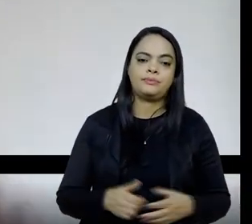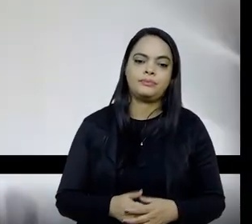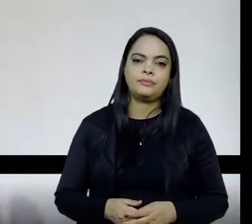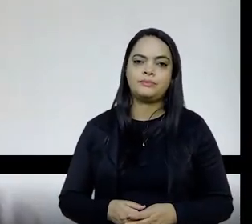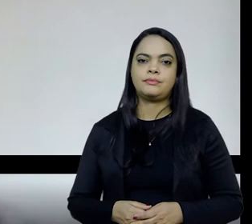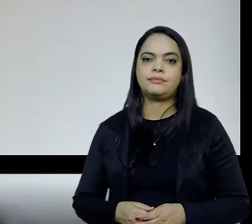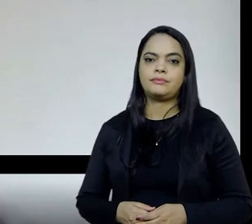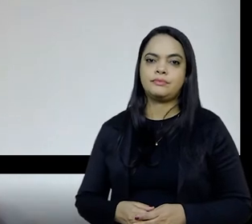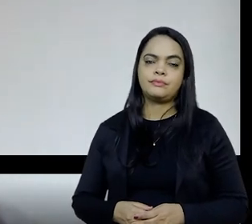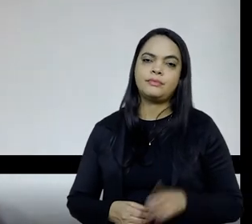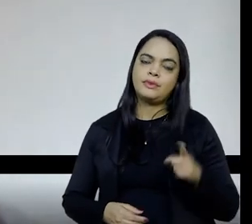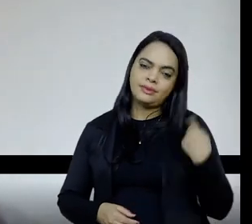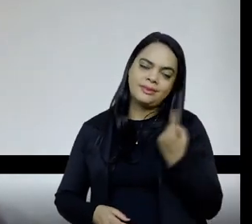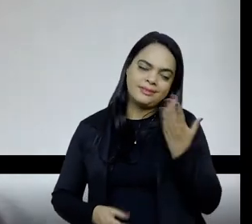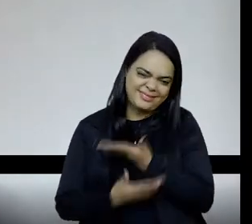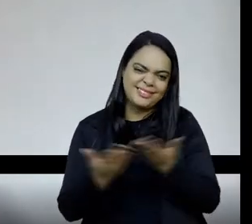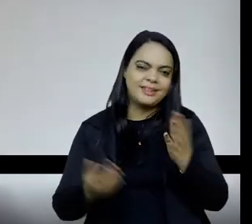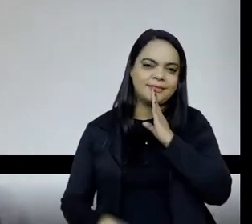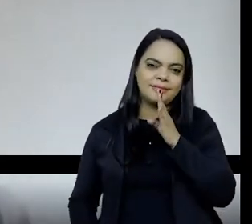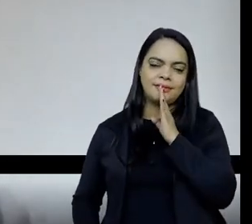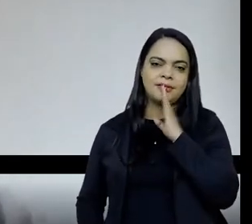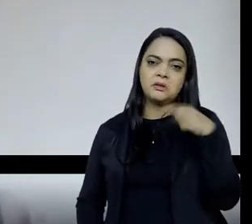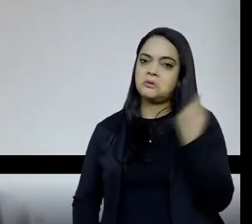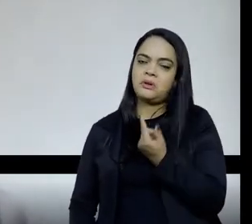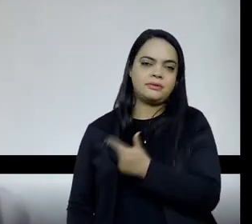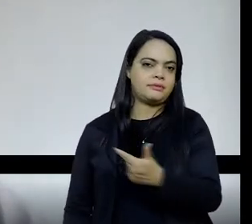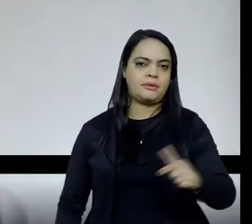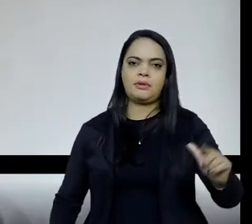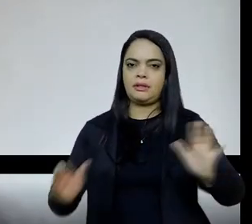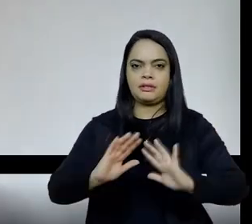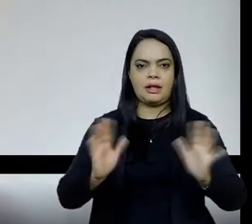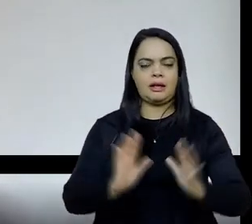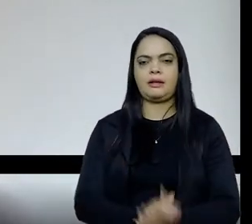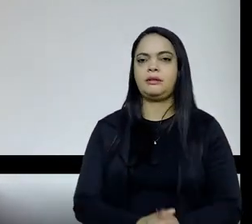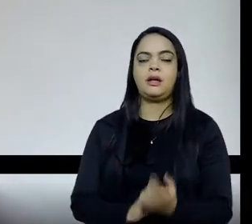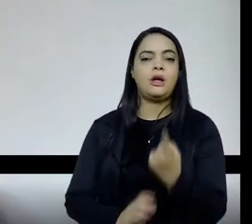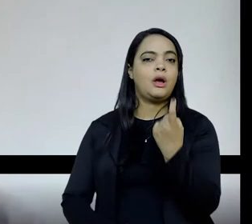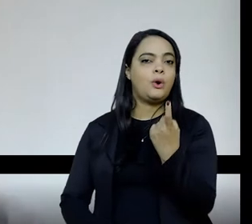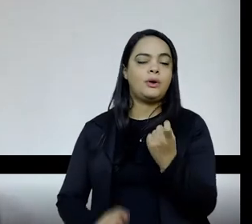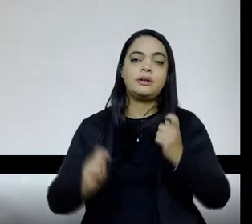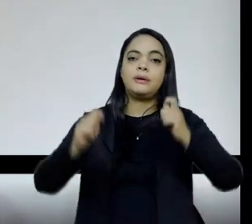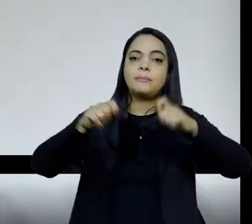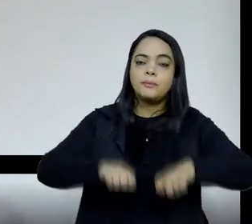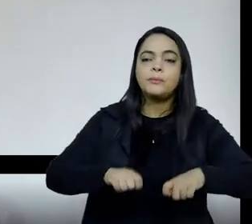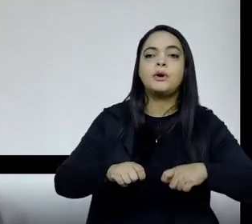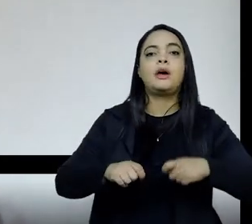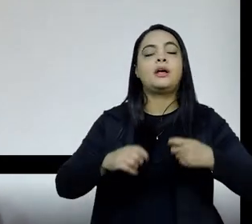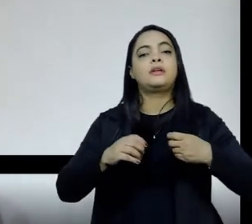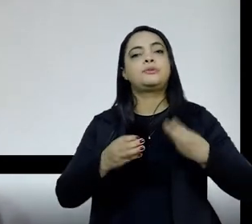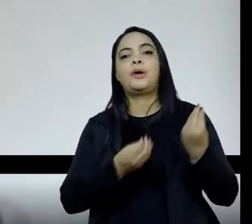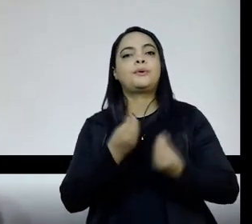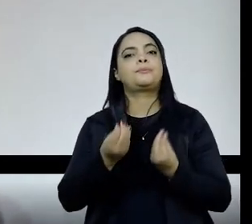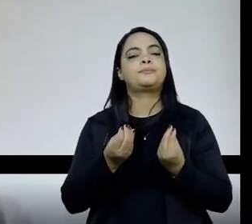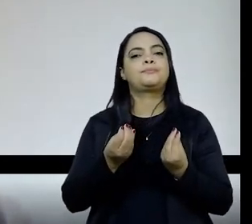a gente sabe, vocês conhecem os menos, nós não temos isso, a única possibilidade da gente impactar